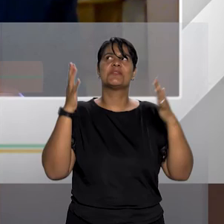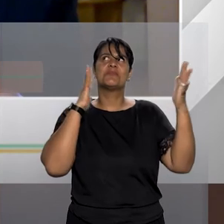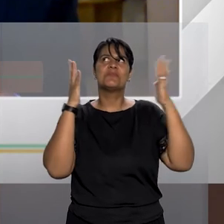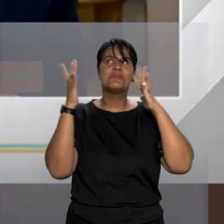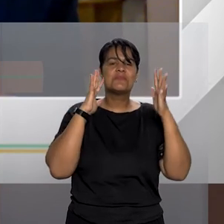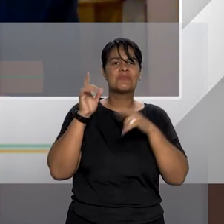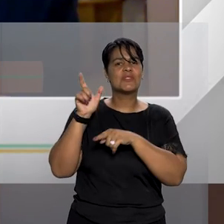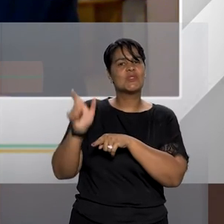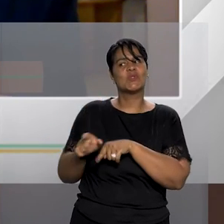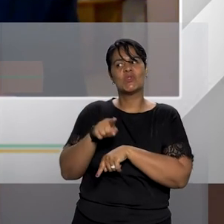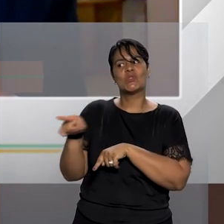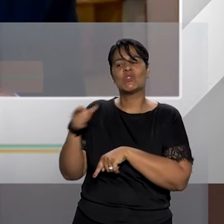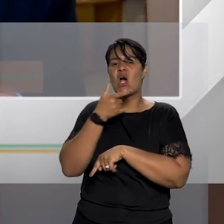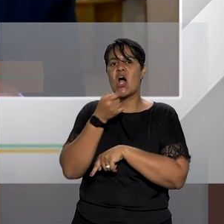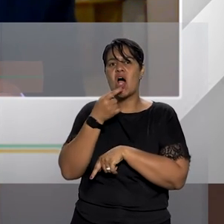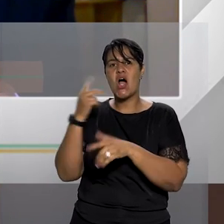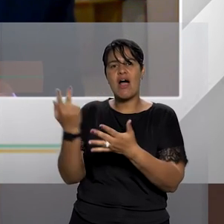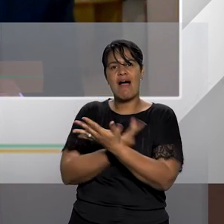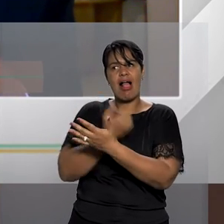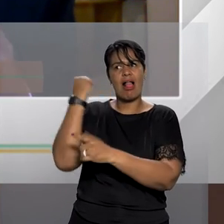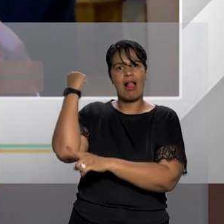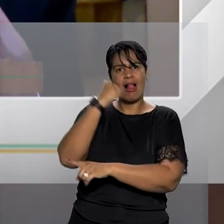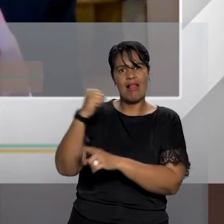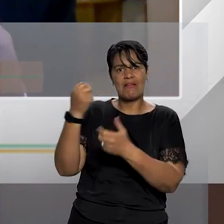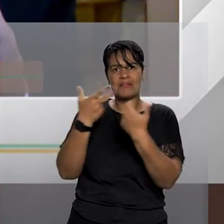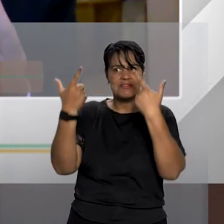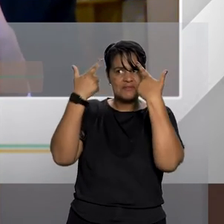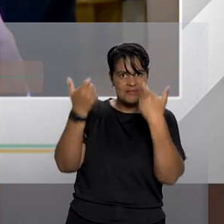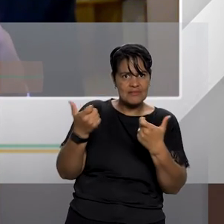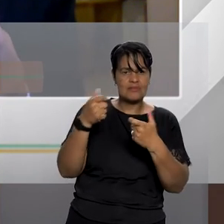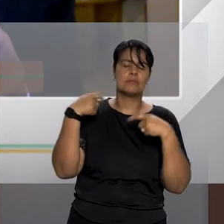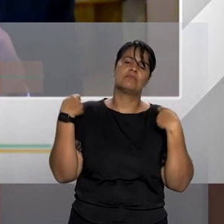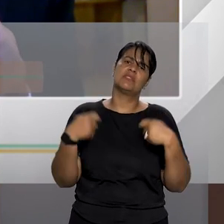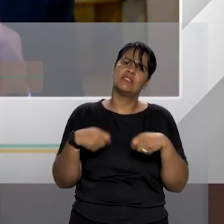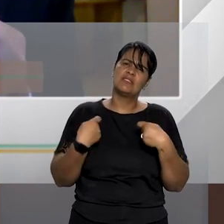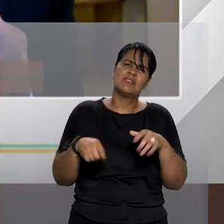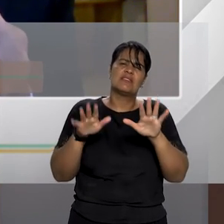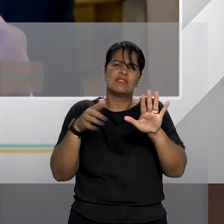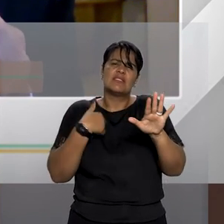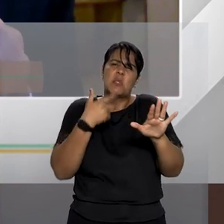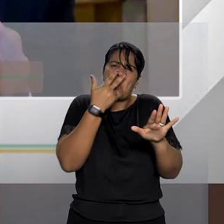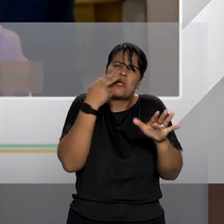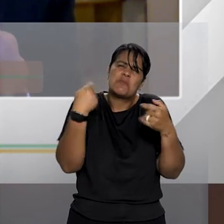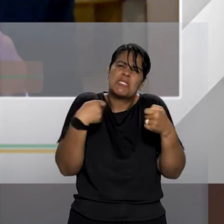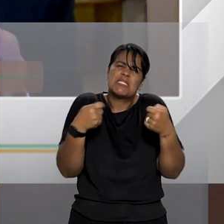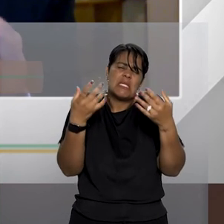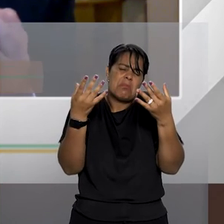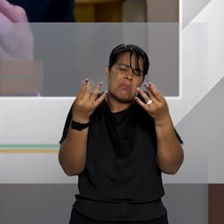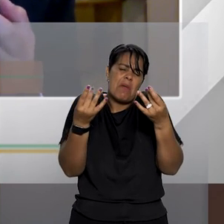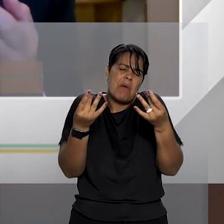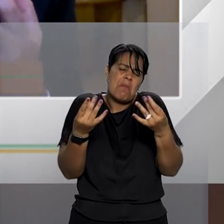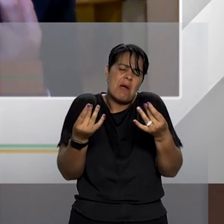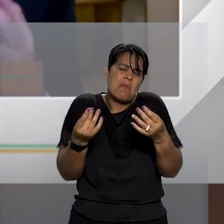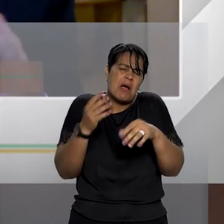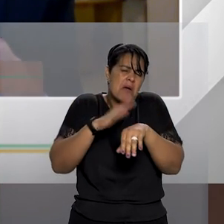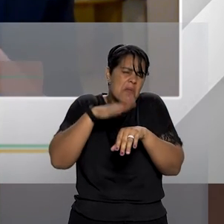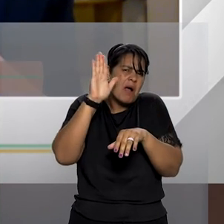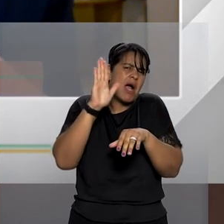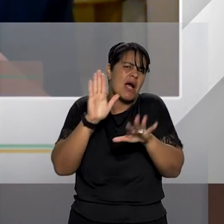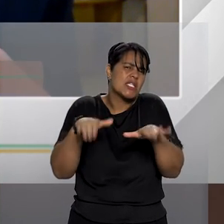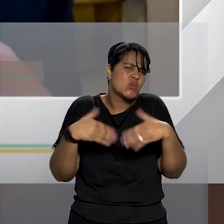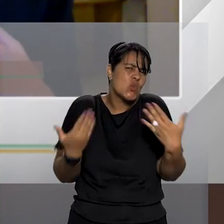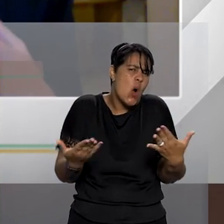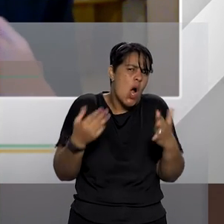para homens autores de violência eu acho que a gente precisa ter um pouquinho mais de detalhamento de qual que deveria ser a